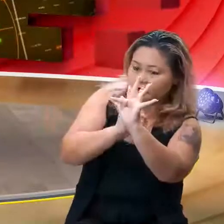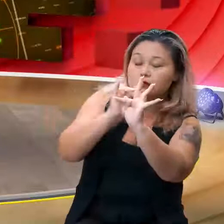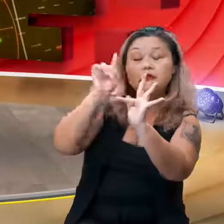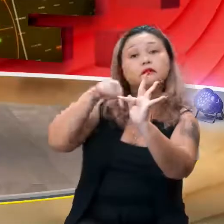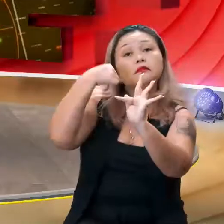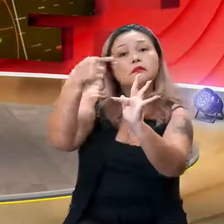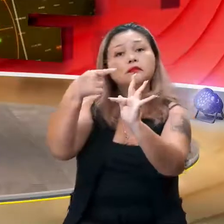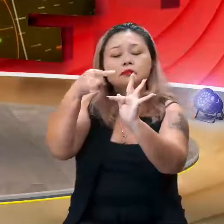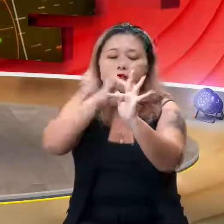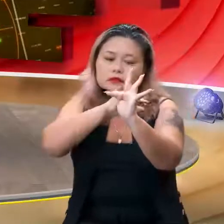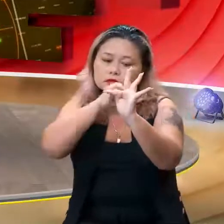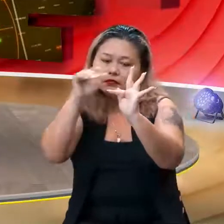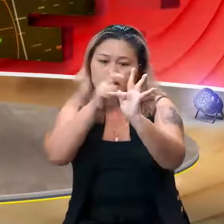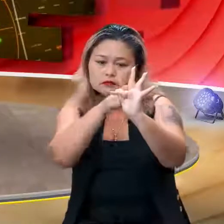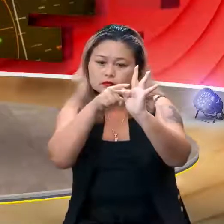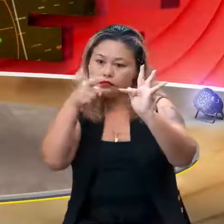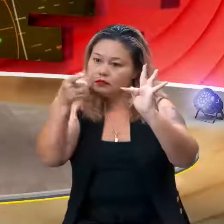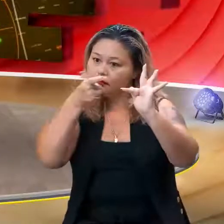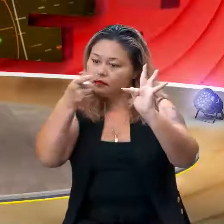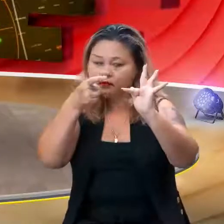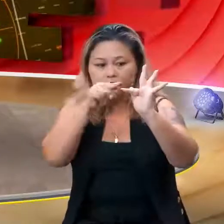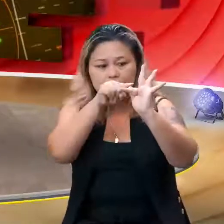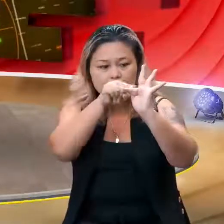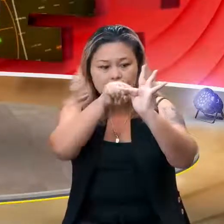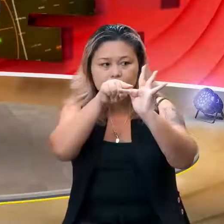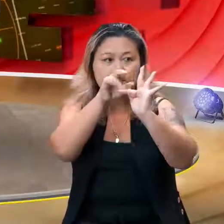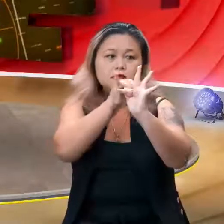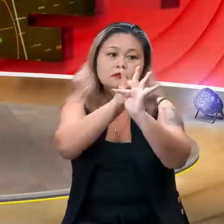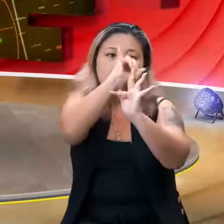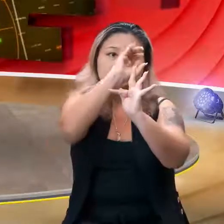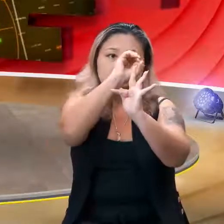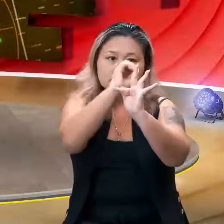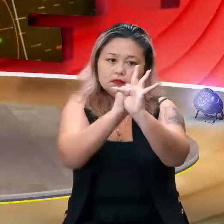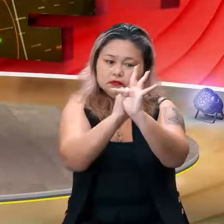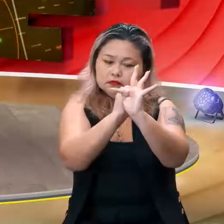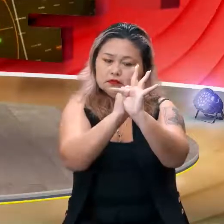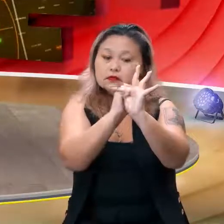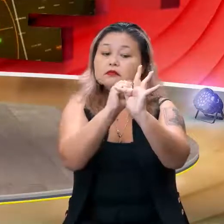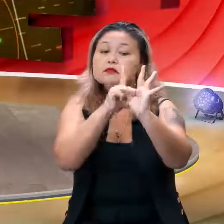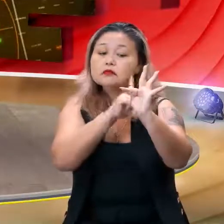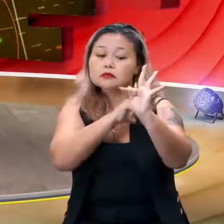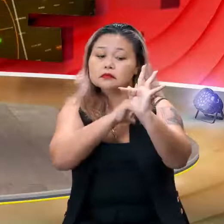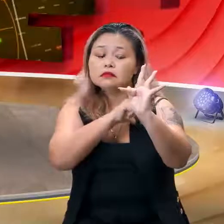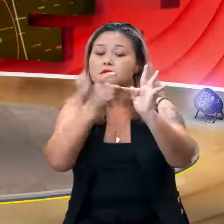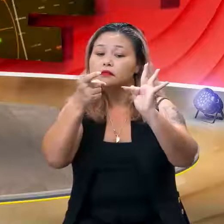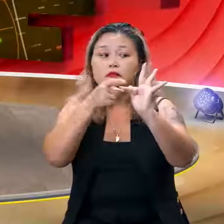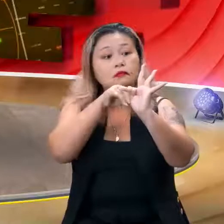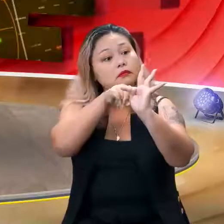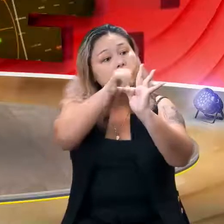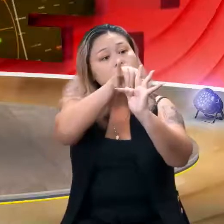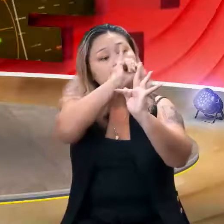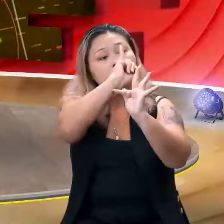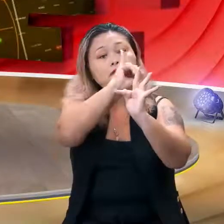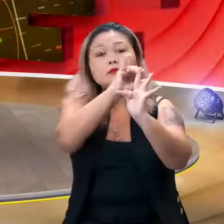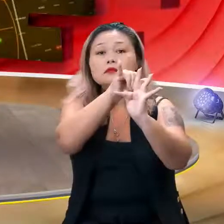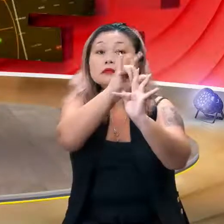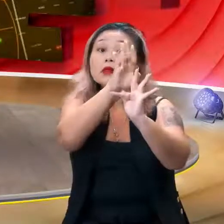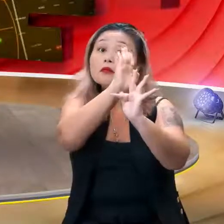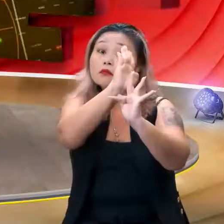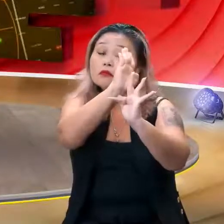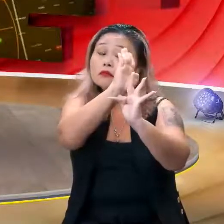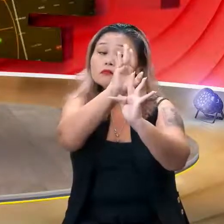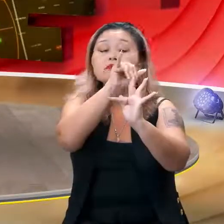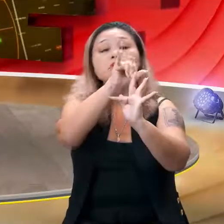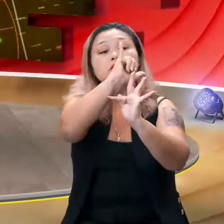ele vai tocar no eixo x, num ponto onde y é zero e que ele toca no eixo y, no ponto b, quando x é